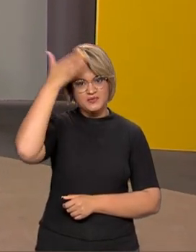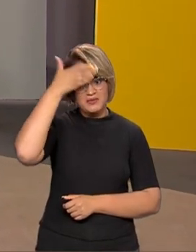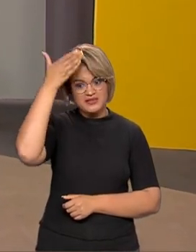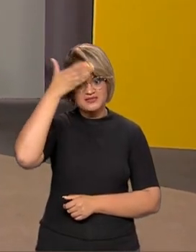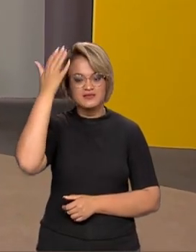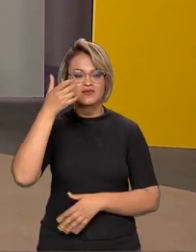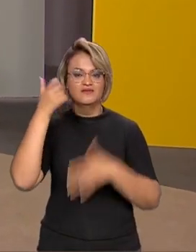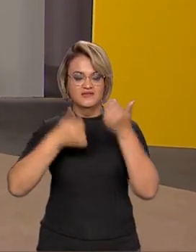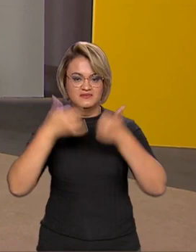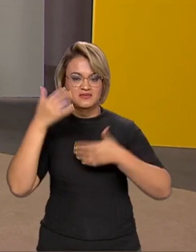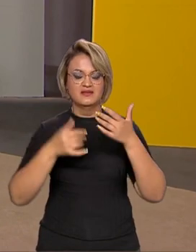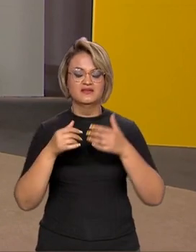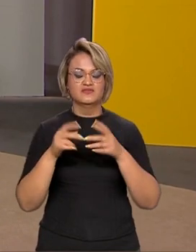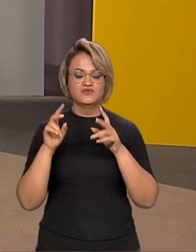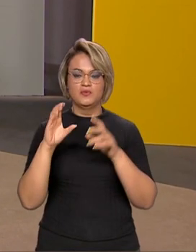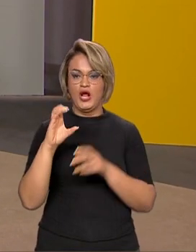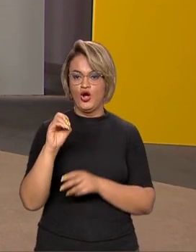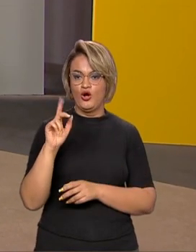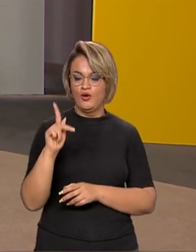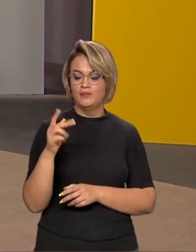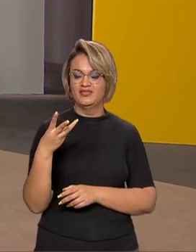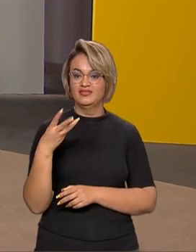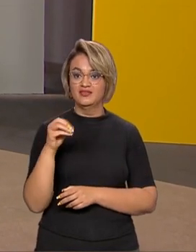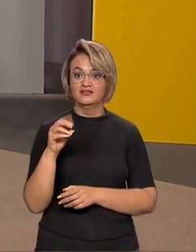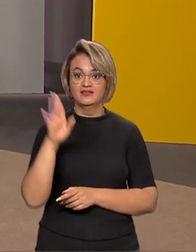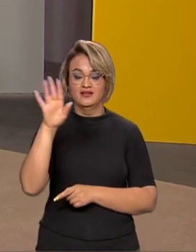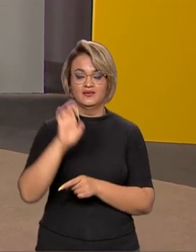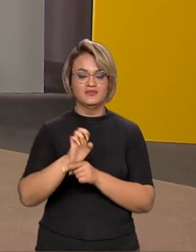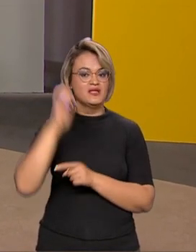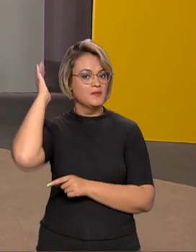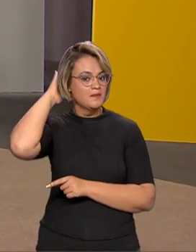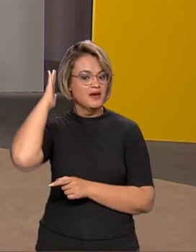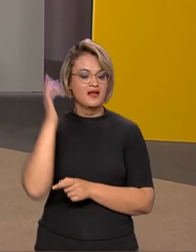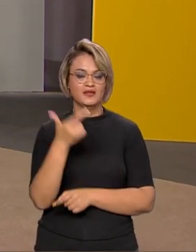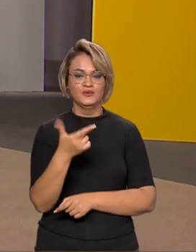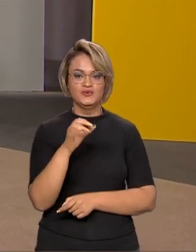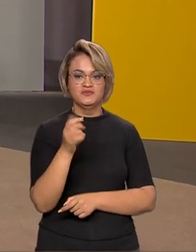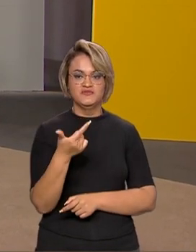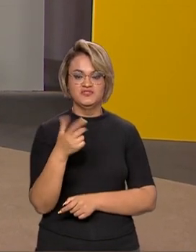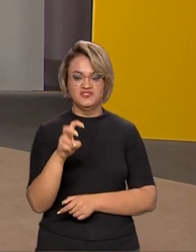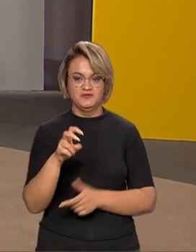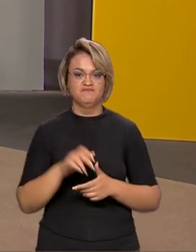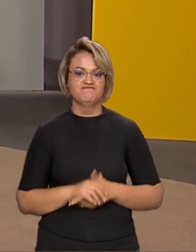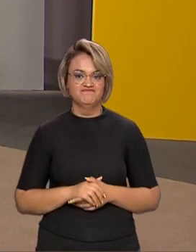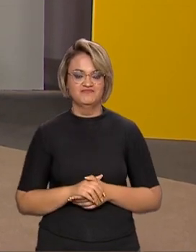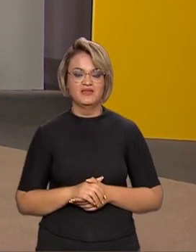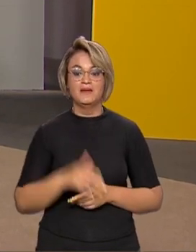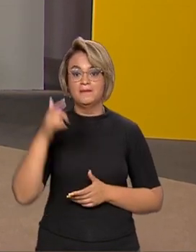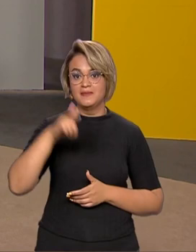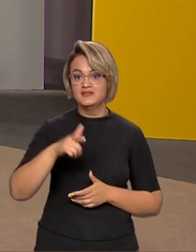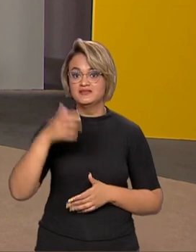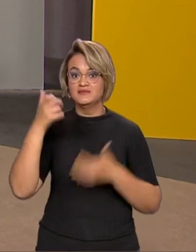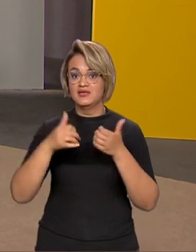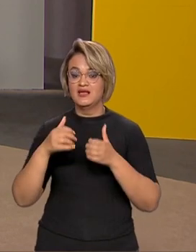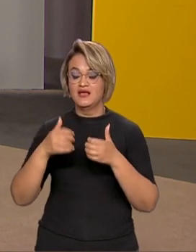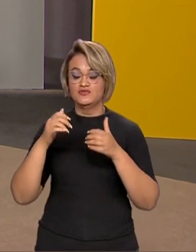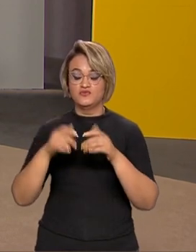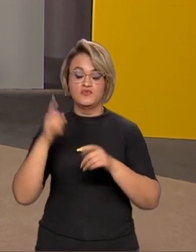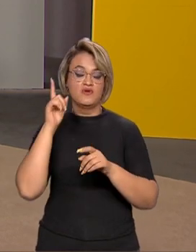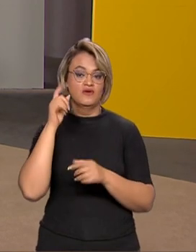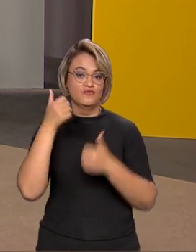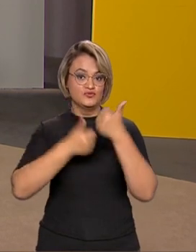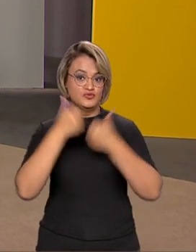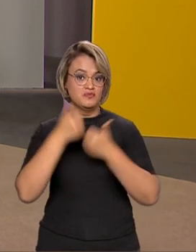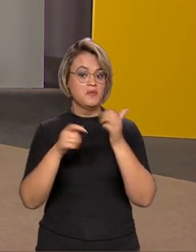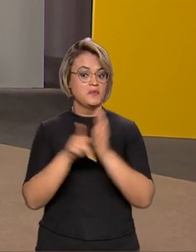sobre os preparativos da COP30, que ocorre em Belém, no Pará, em 2025. E vamos também falar da Copa do Mundo Feminina